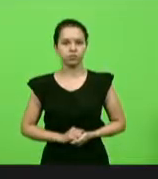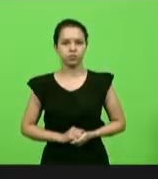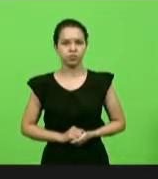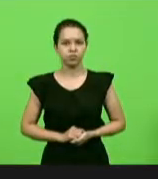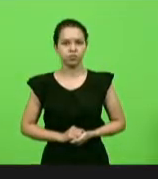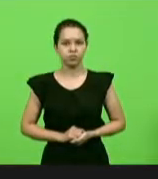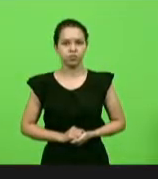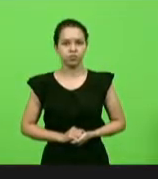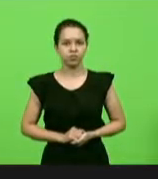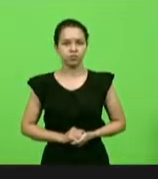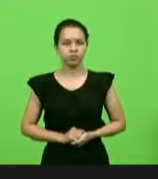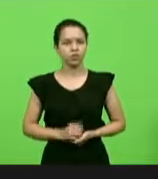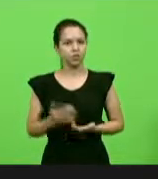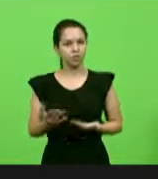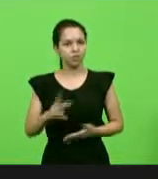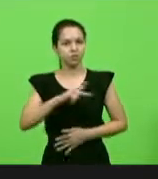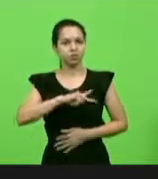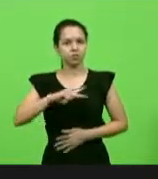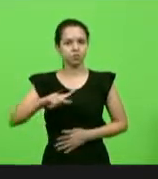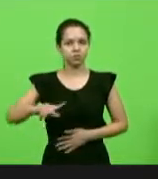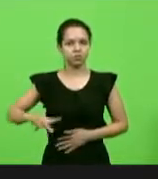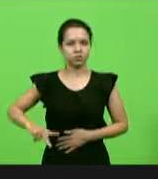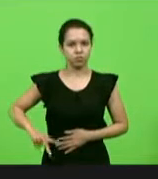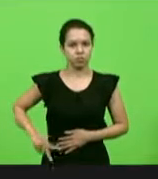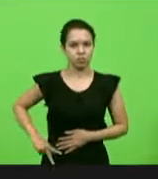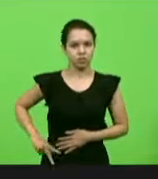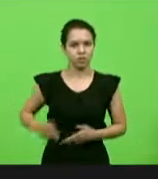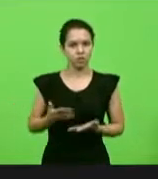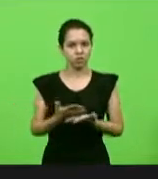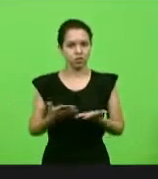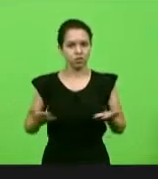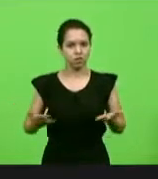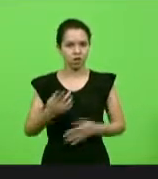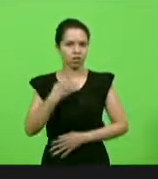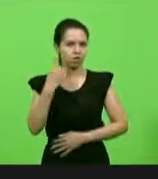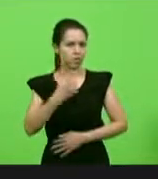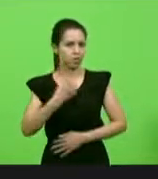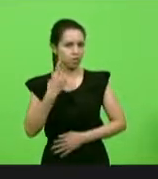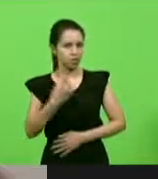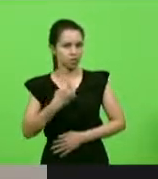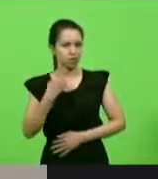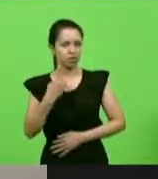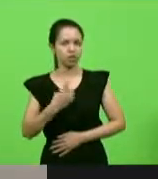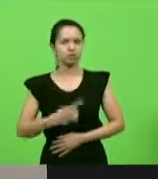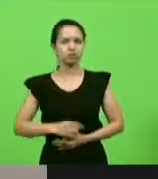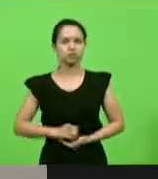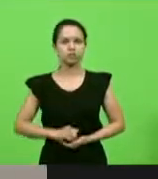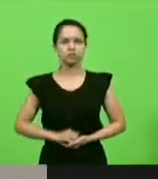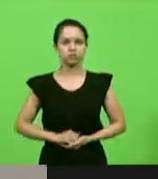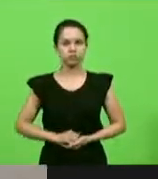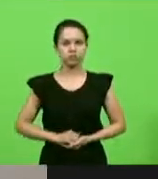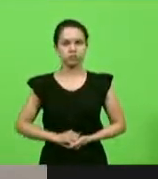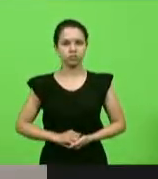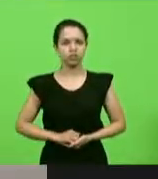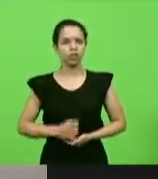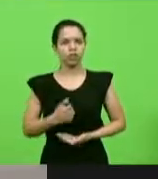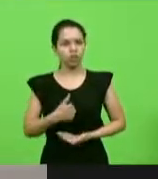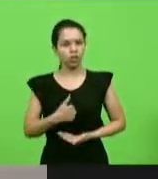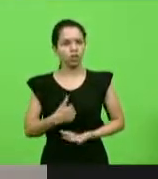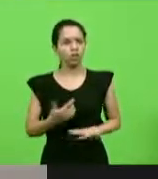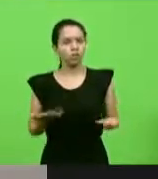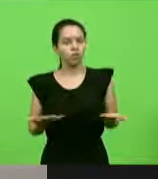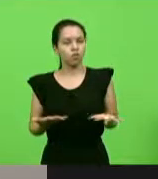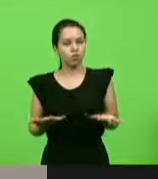Senhor presidente, senhoras deputadas, deputados, gostaria